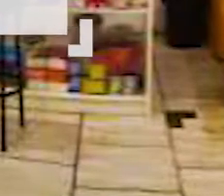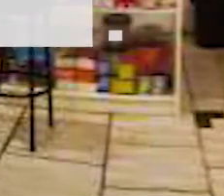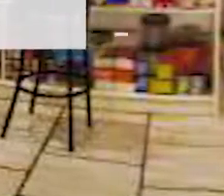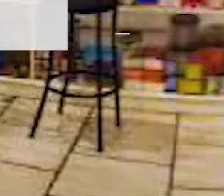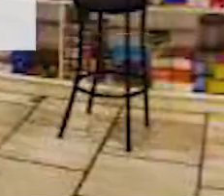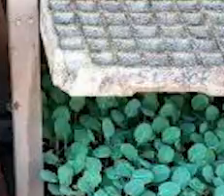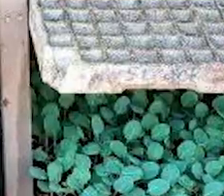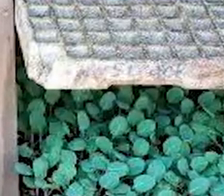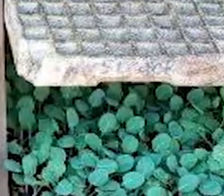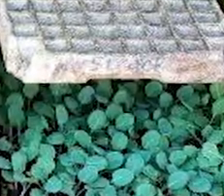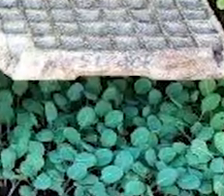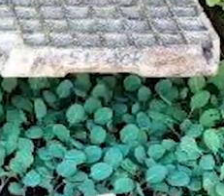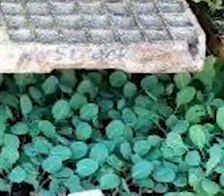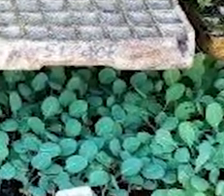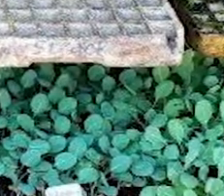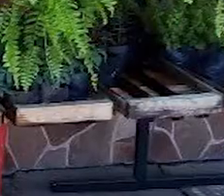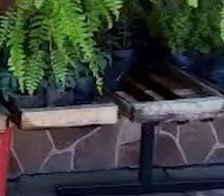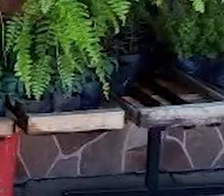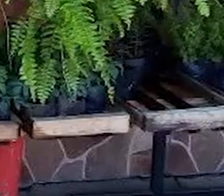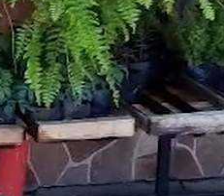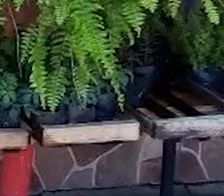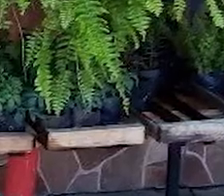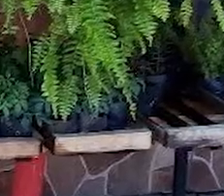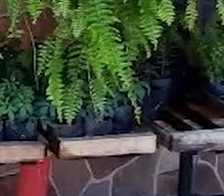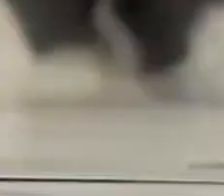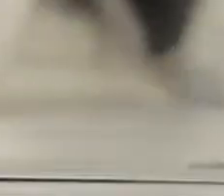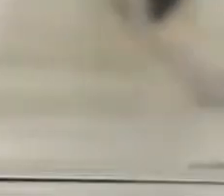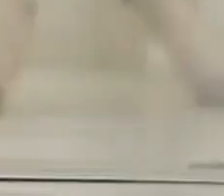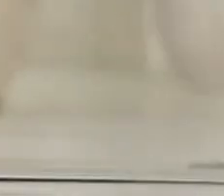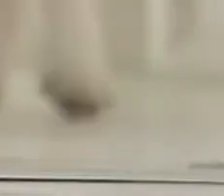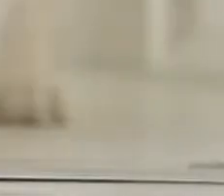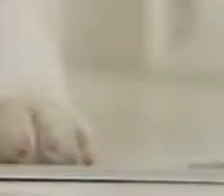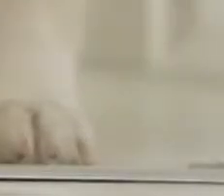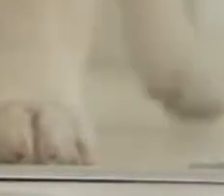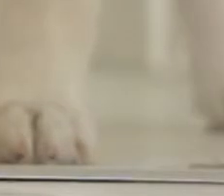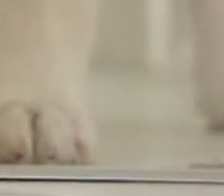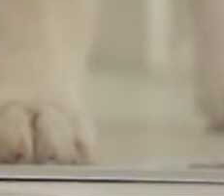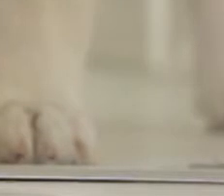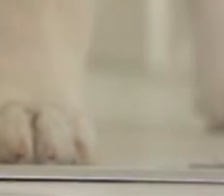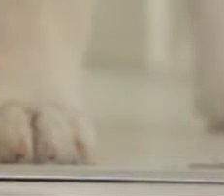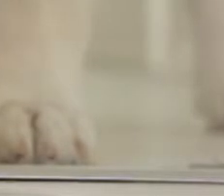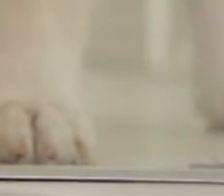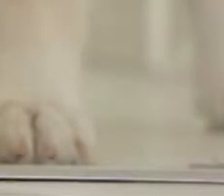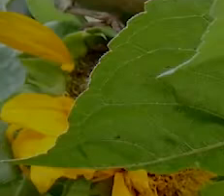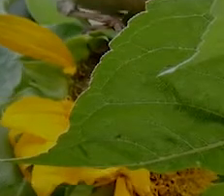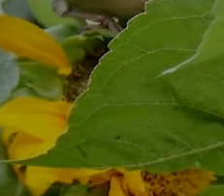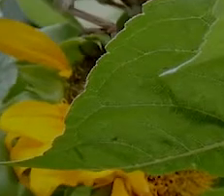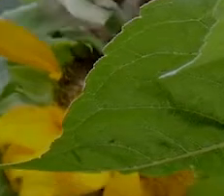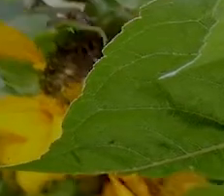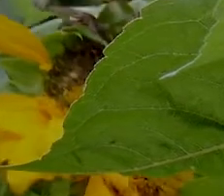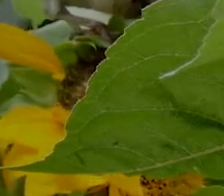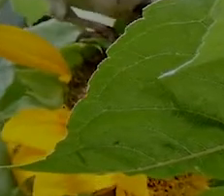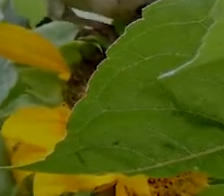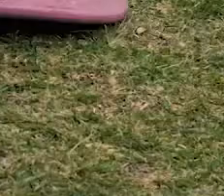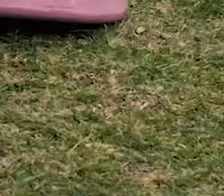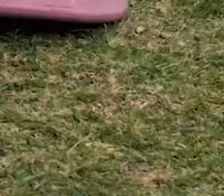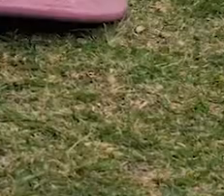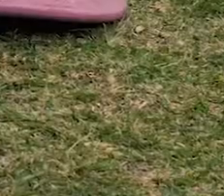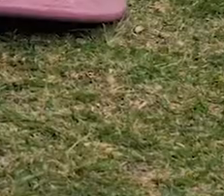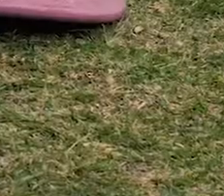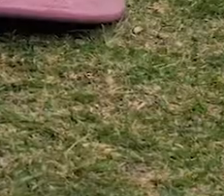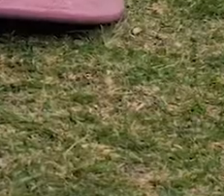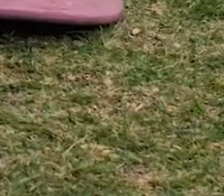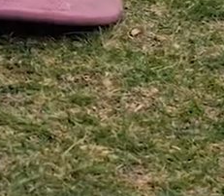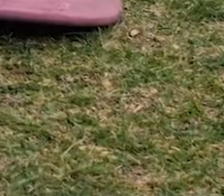Acessórios E lindas mudas De temperos e plantas De segunda a sábado Das 7h às 19h30 Sem fechar ao meio-dia E